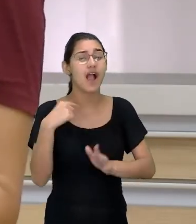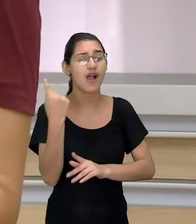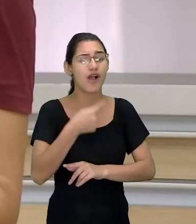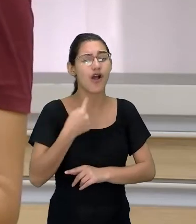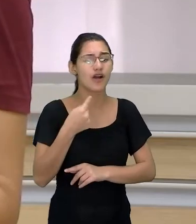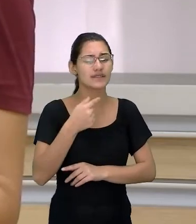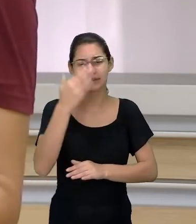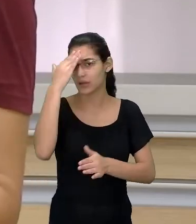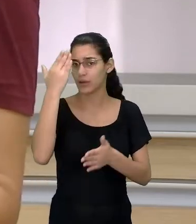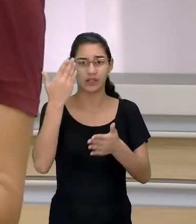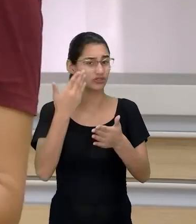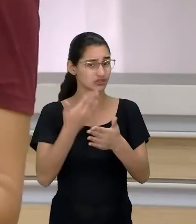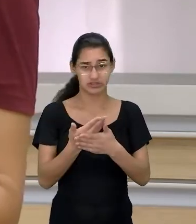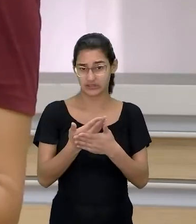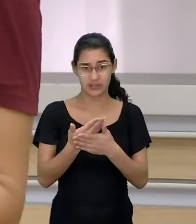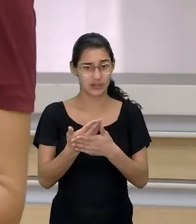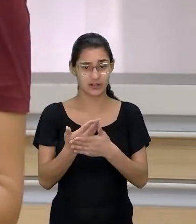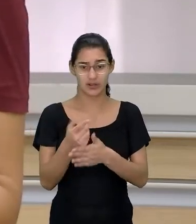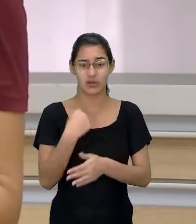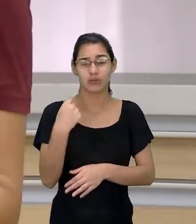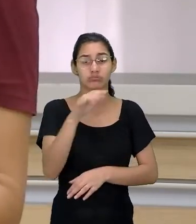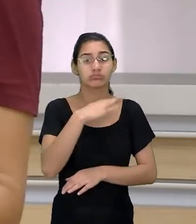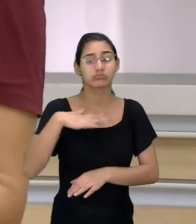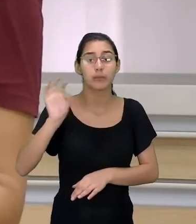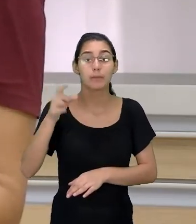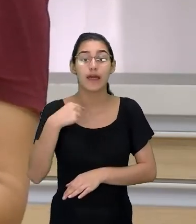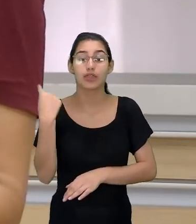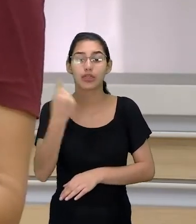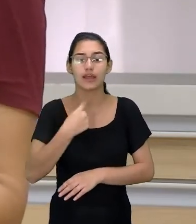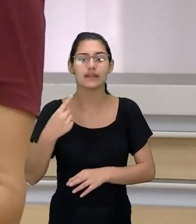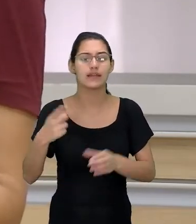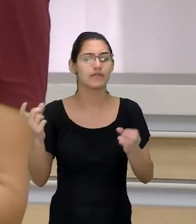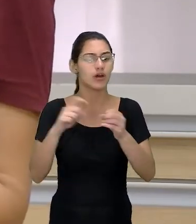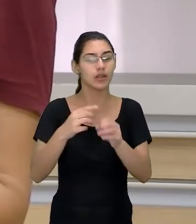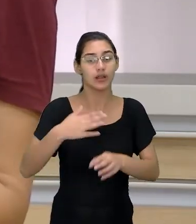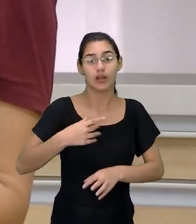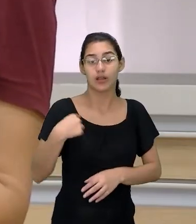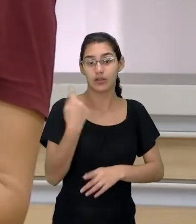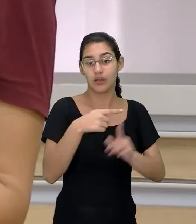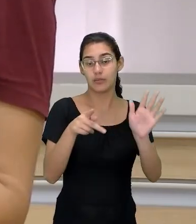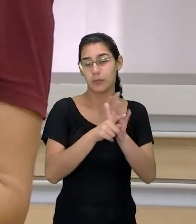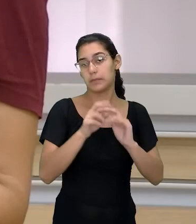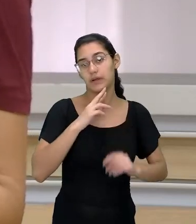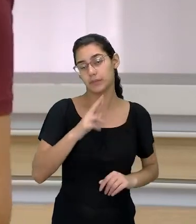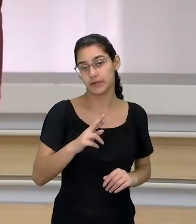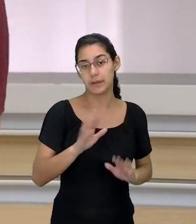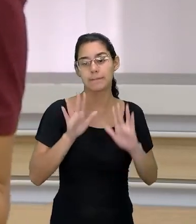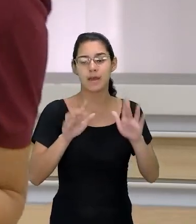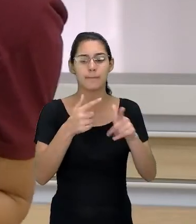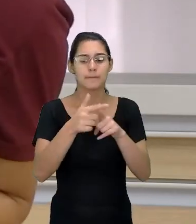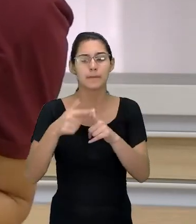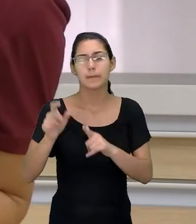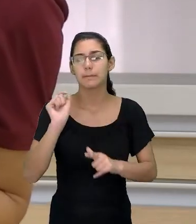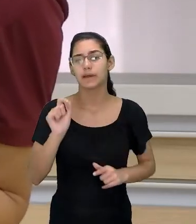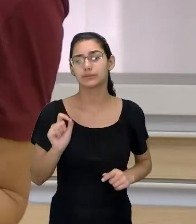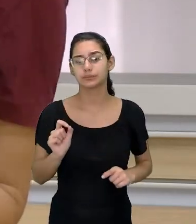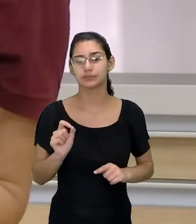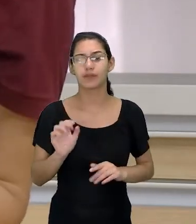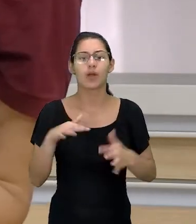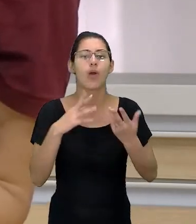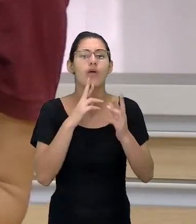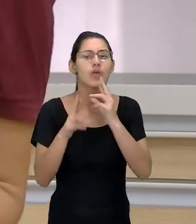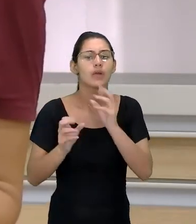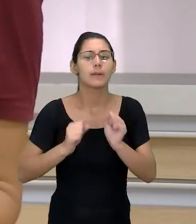desconfia do que está ao nosso redor, mais a gente se volta a nós mesmos para respostas. Só que o problema é que